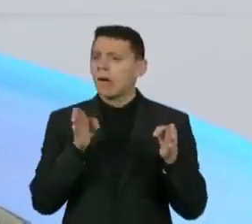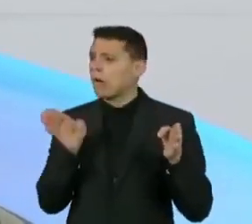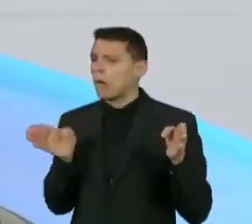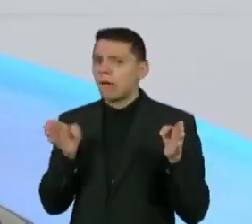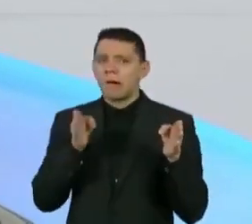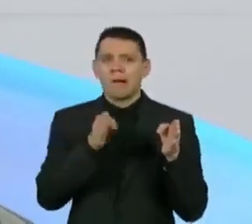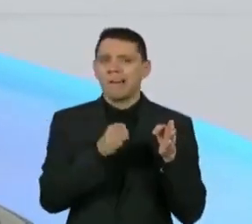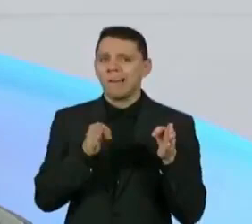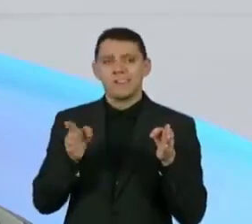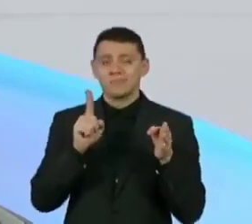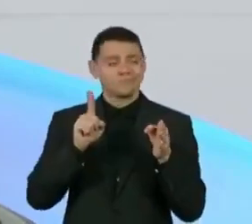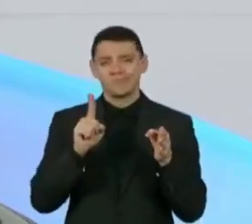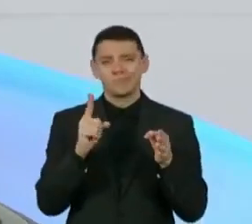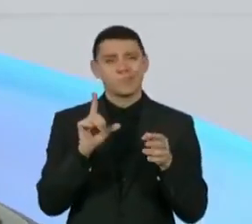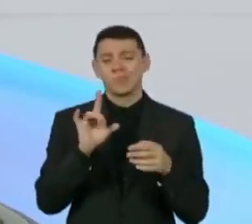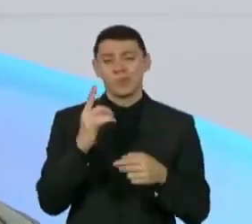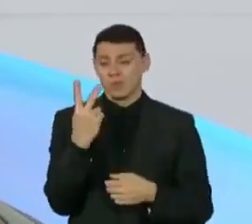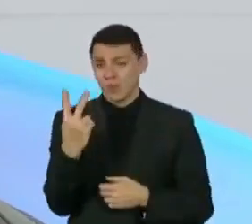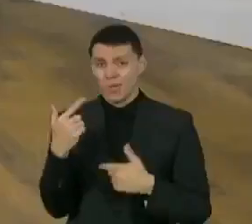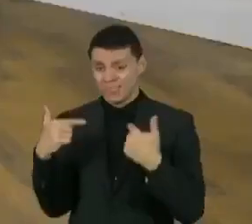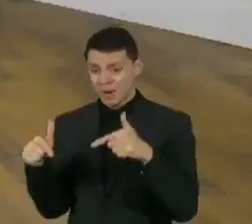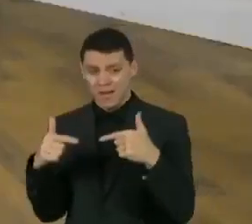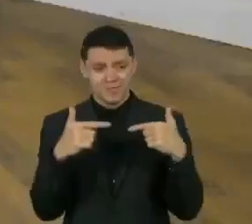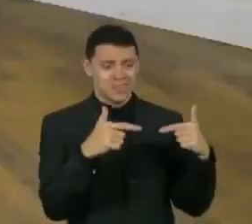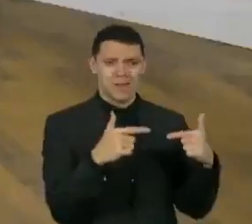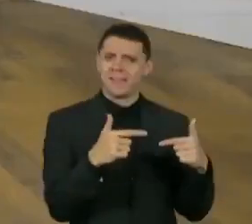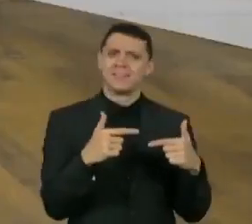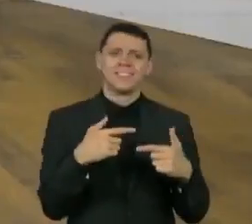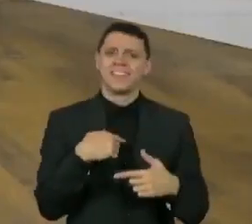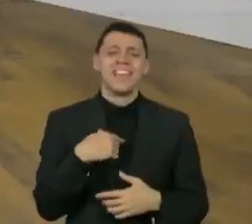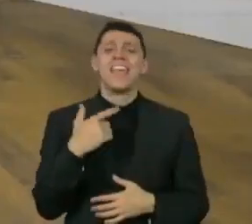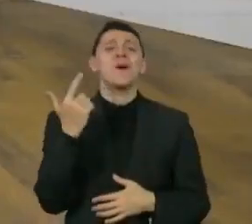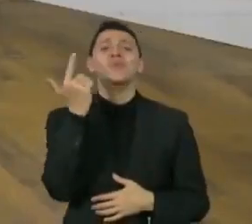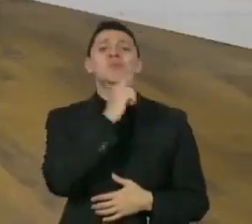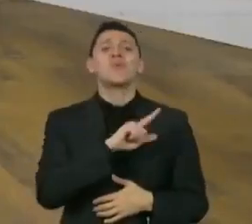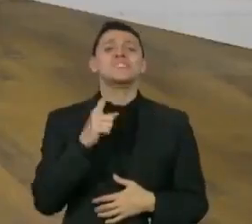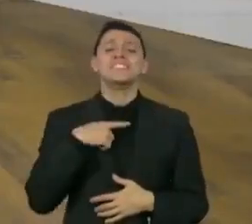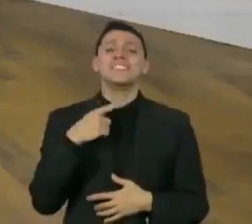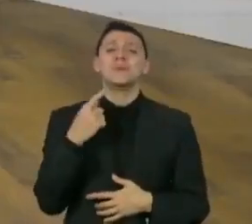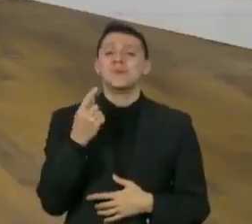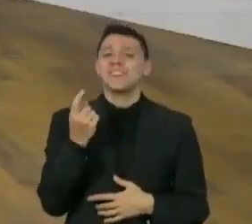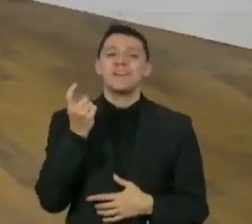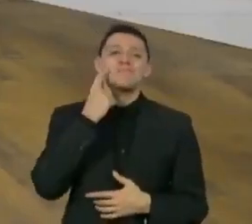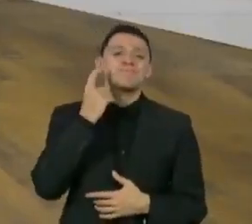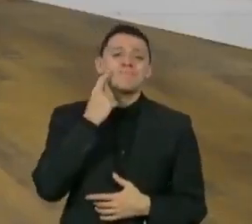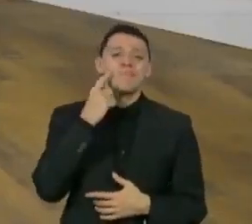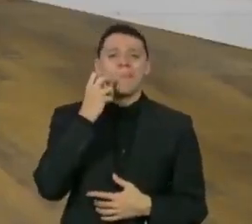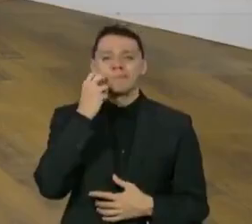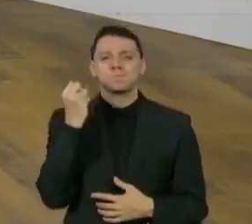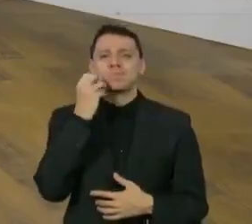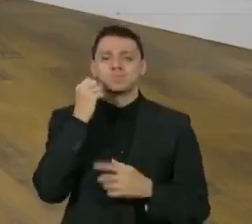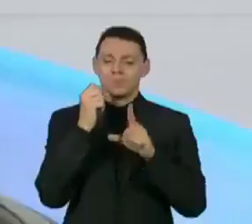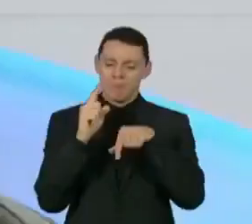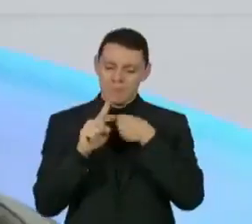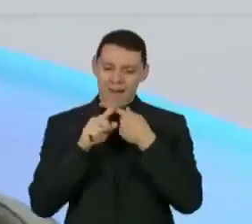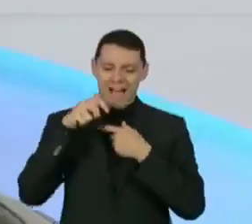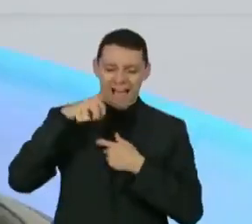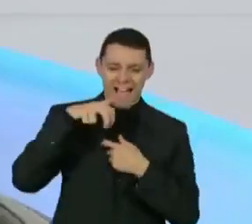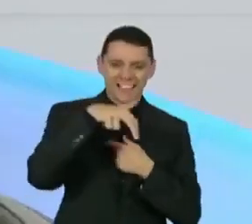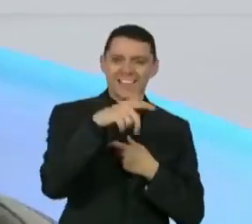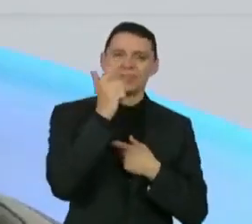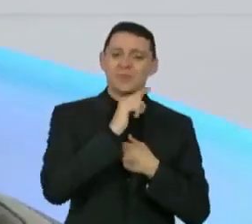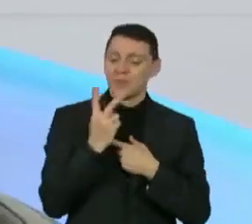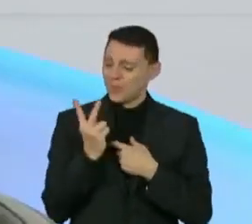Nunca Que dirá dois trabalhos Eu não consigo machigar chiclete e andar Eu só sei fazer uma coisa Ao mesmo tempo E essa